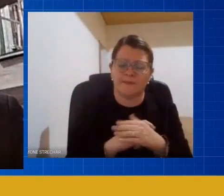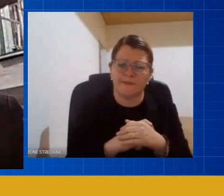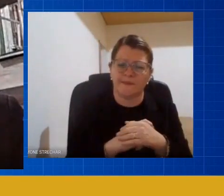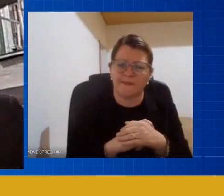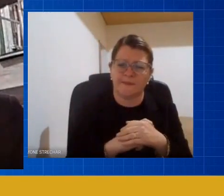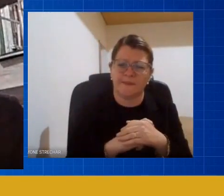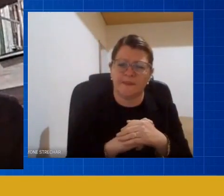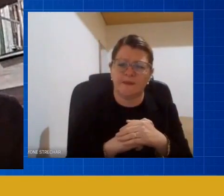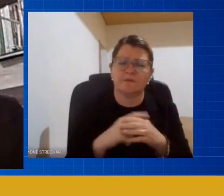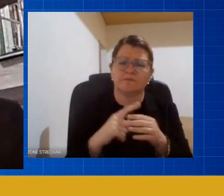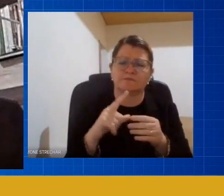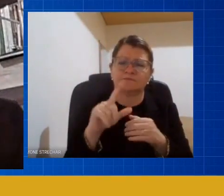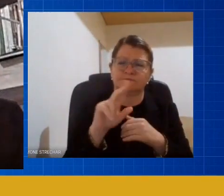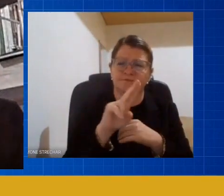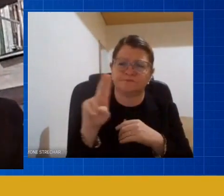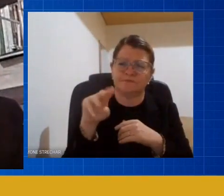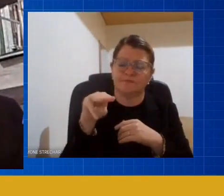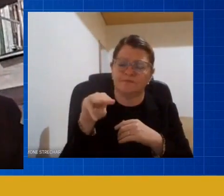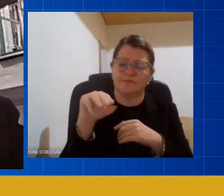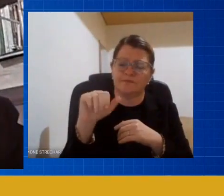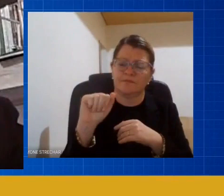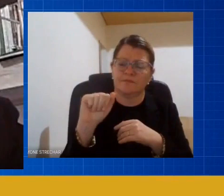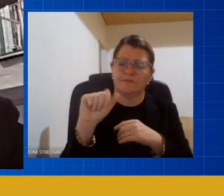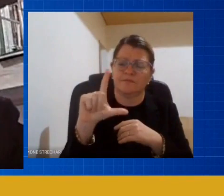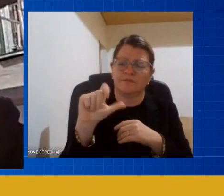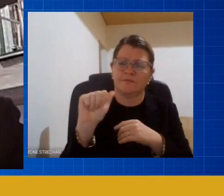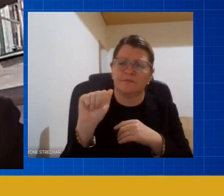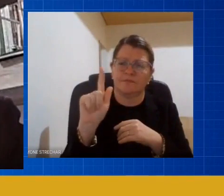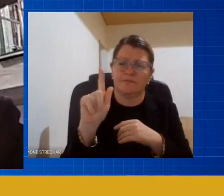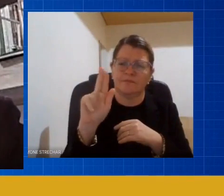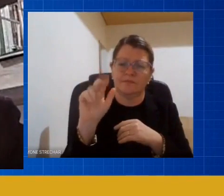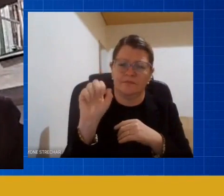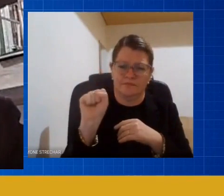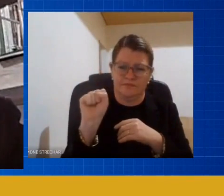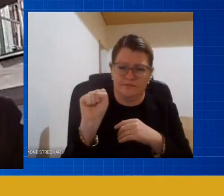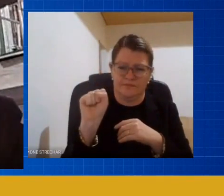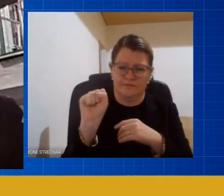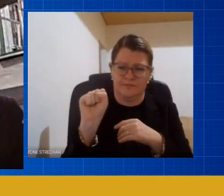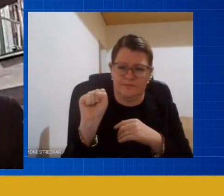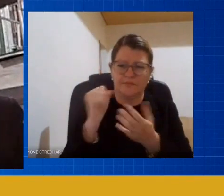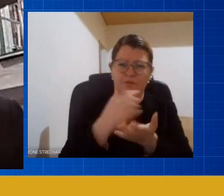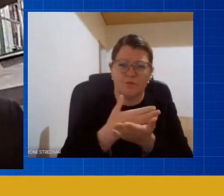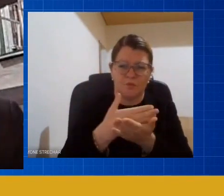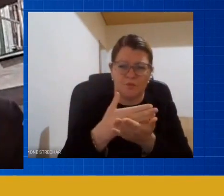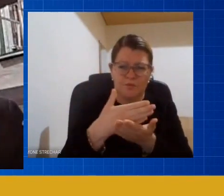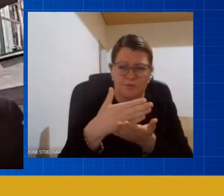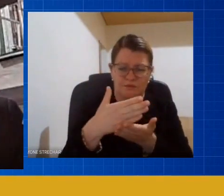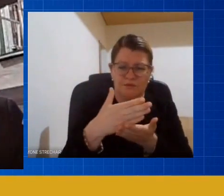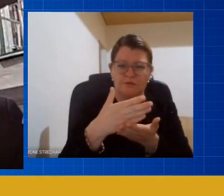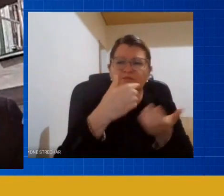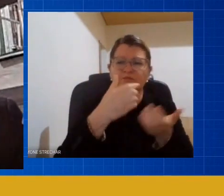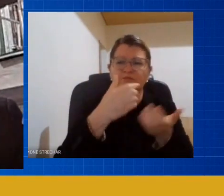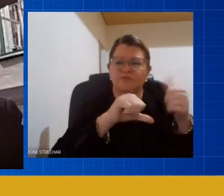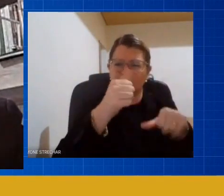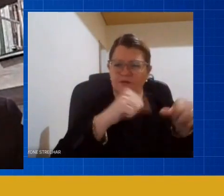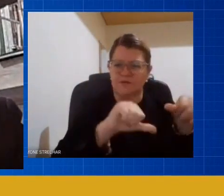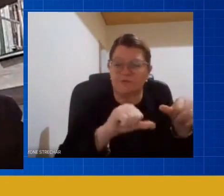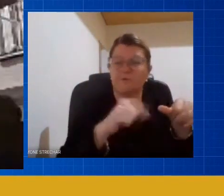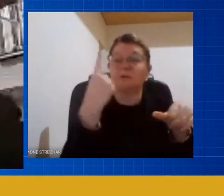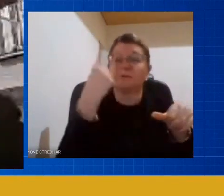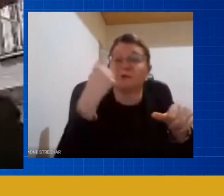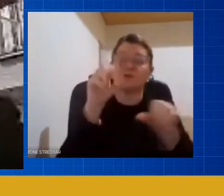implementava a metodologia dele em Régio ele ensinava os professores a fotografar por quê?